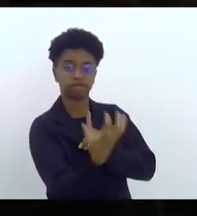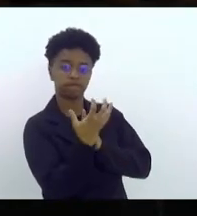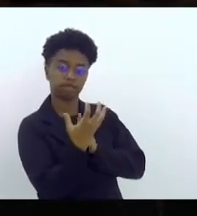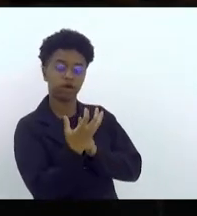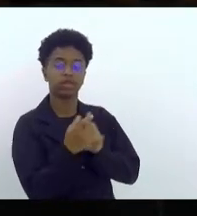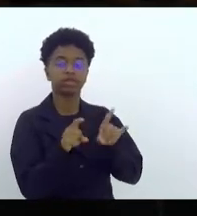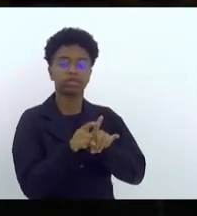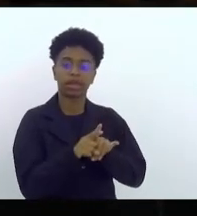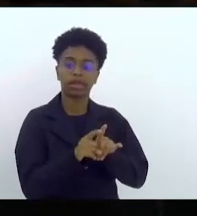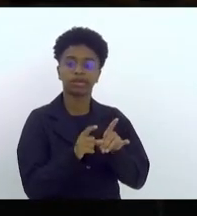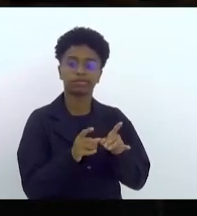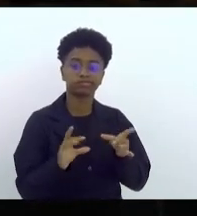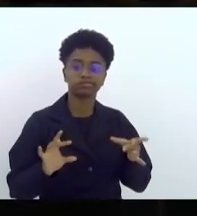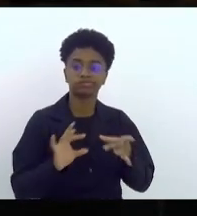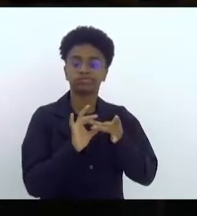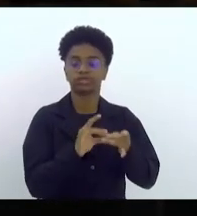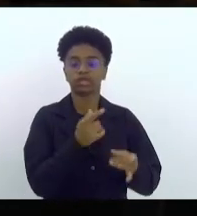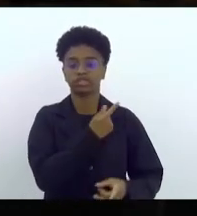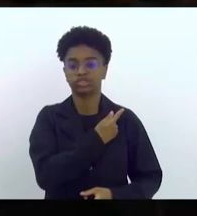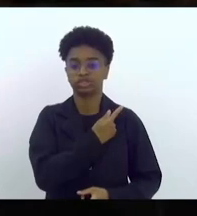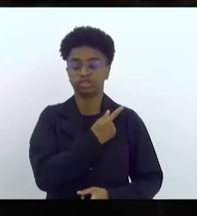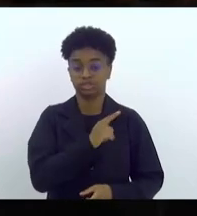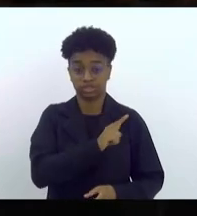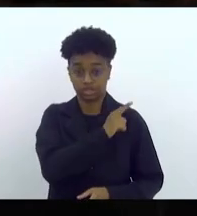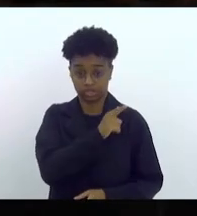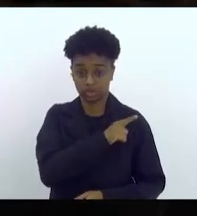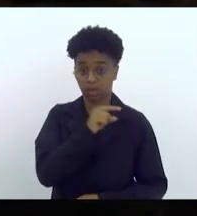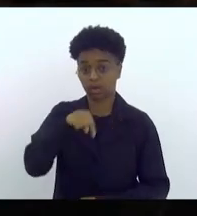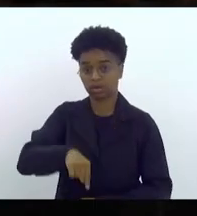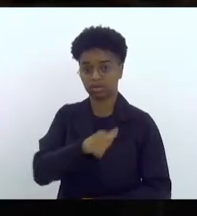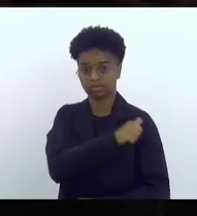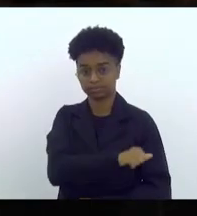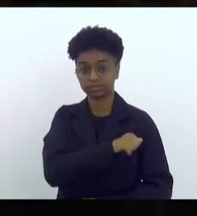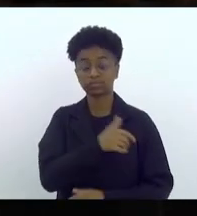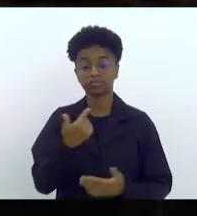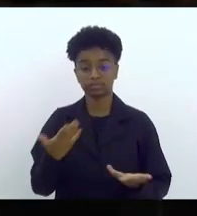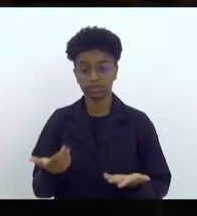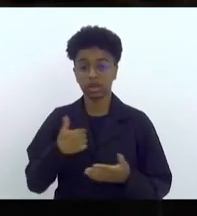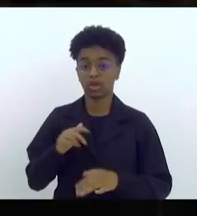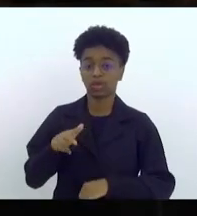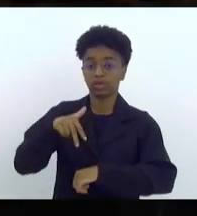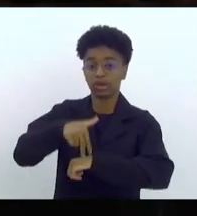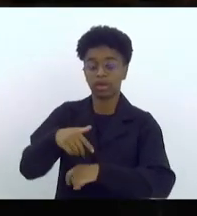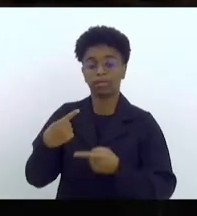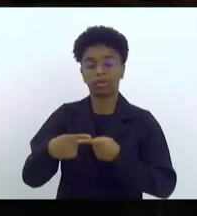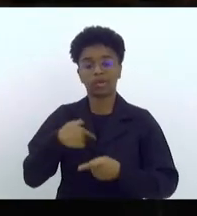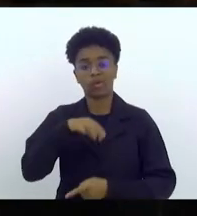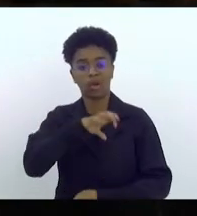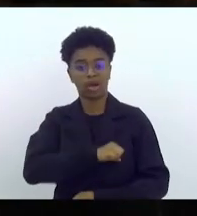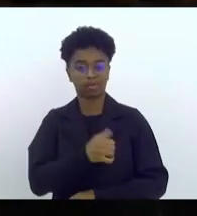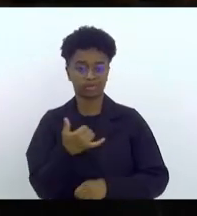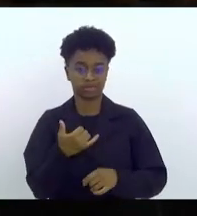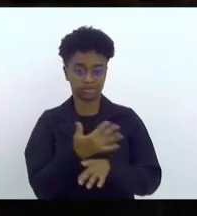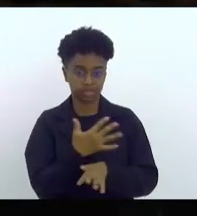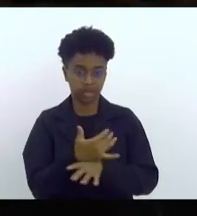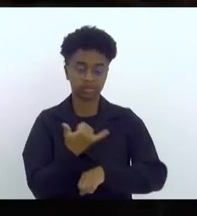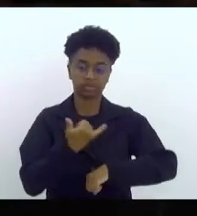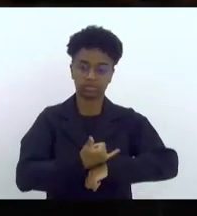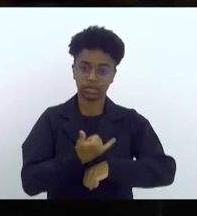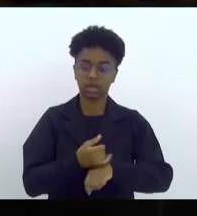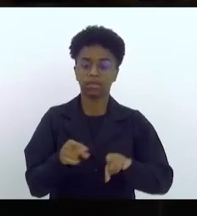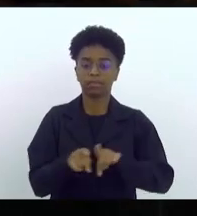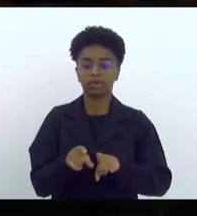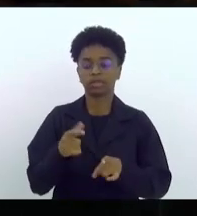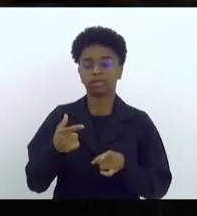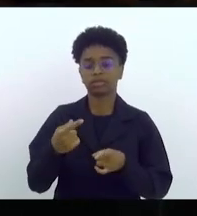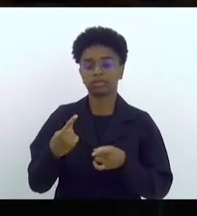gestão do Estado do Rio de Janeiro. Então, subo aqui como uma amante da cidade de Volta Redonda, como uma deputada estadual